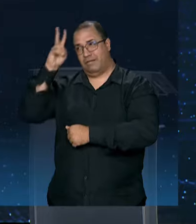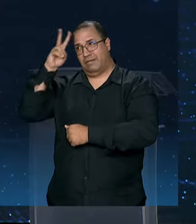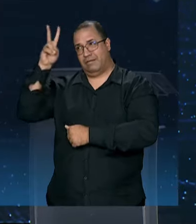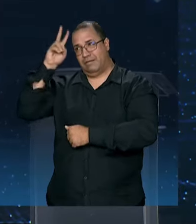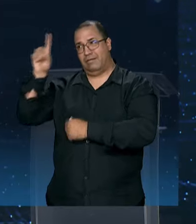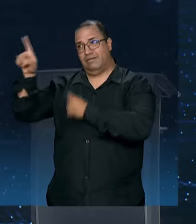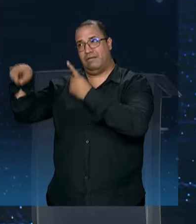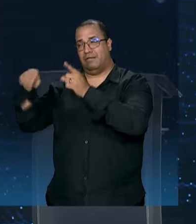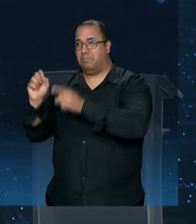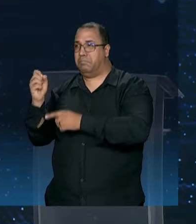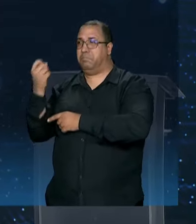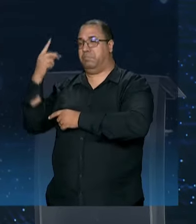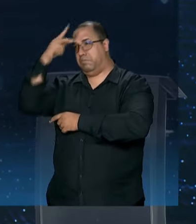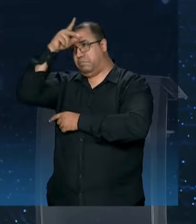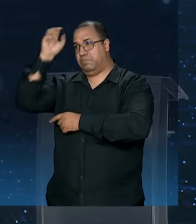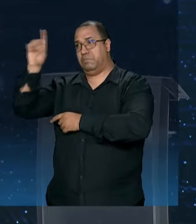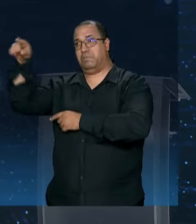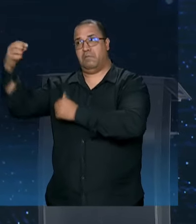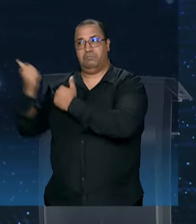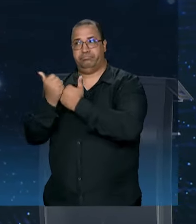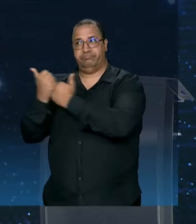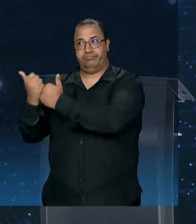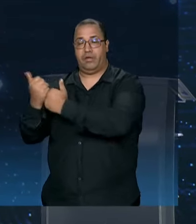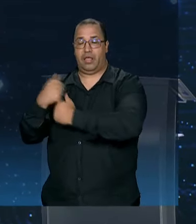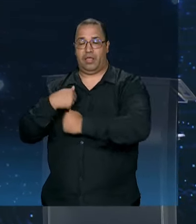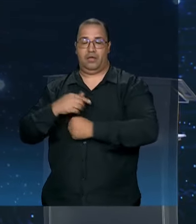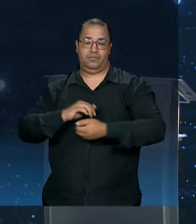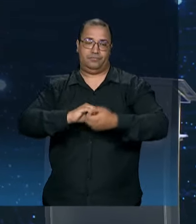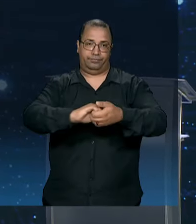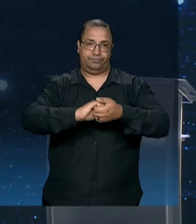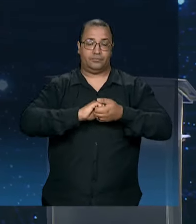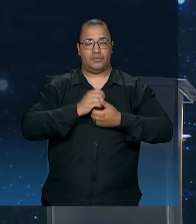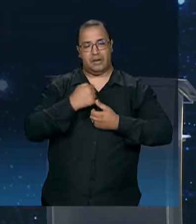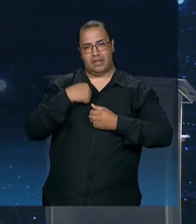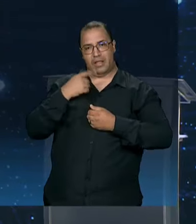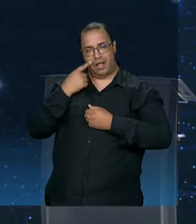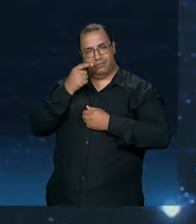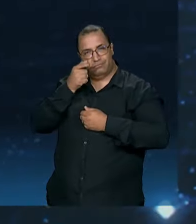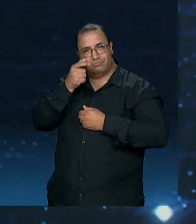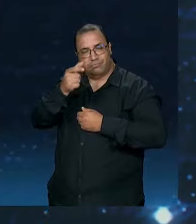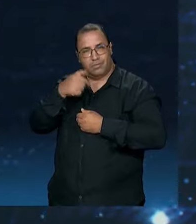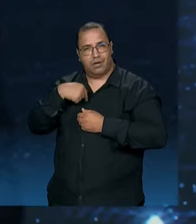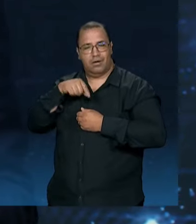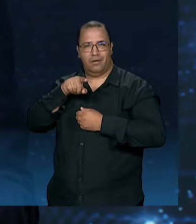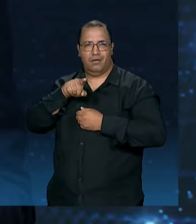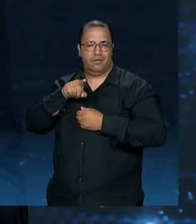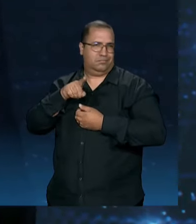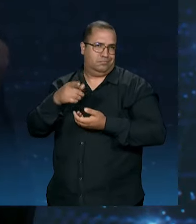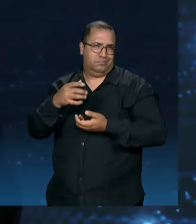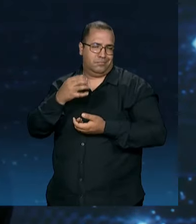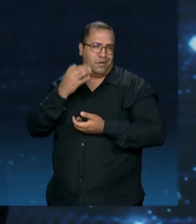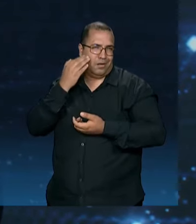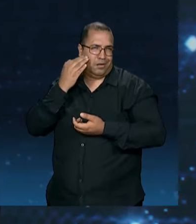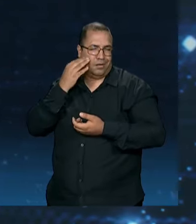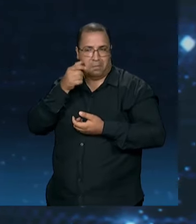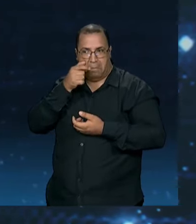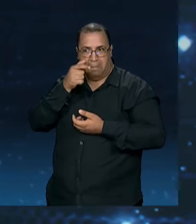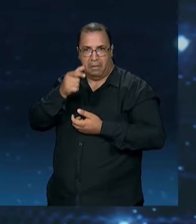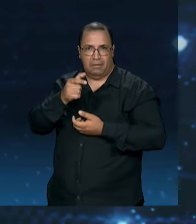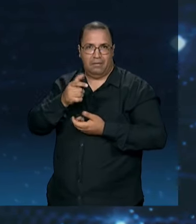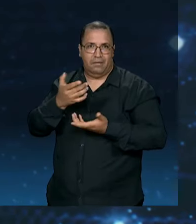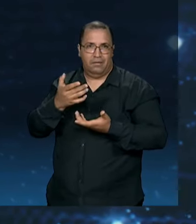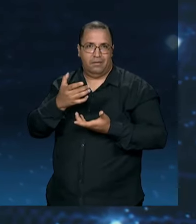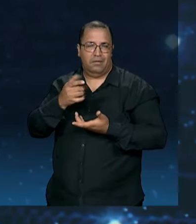depois que você for ex-prefeito, a partir do ano que vem. Agora, você que está assistindo a gente, pessoal, vocês ouviram o que ele falou?